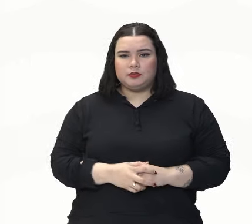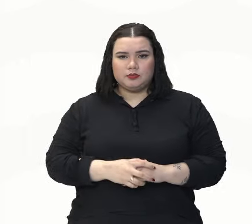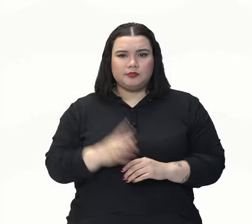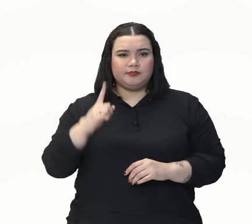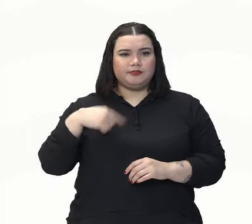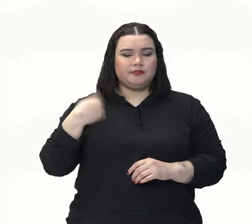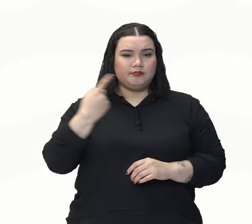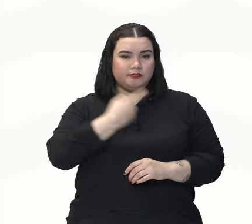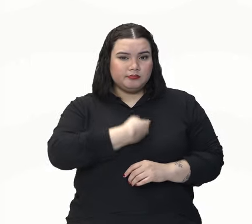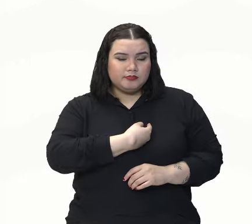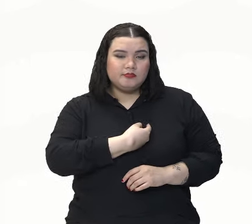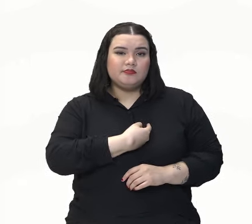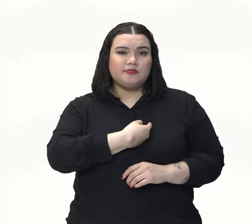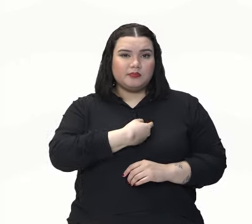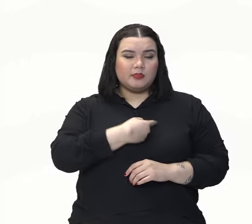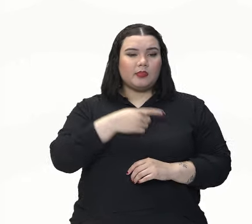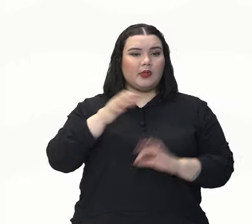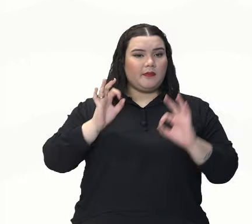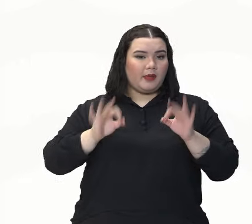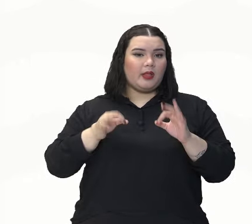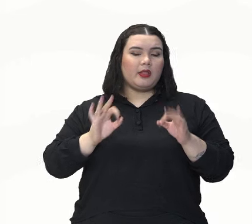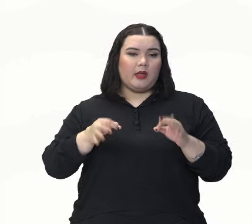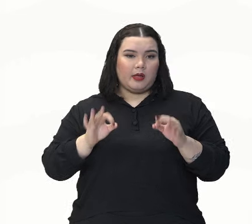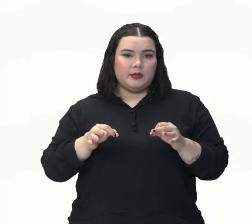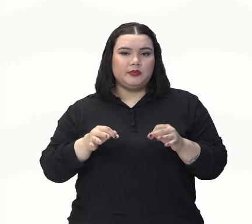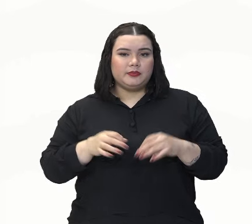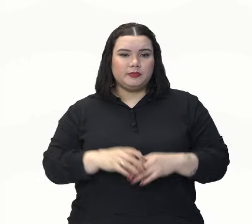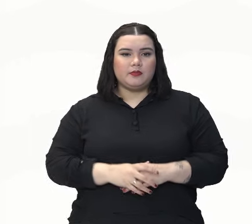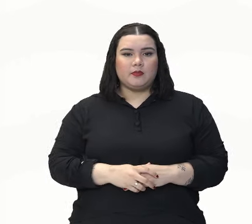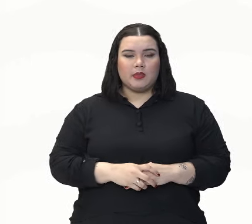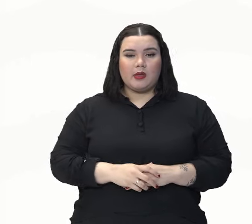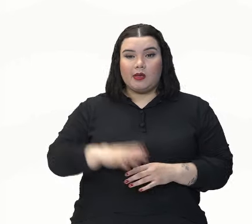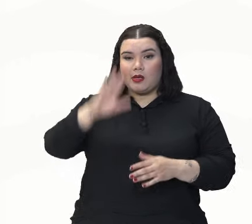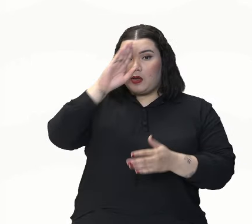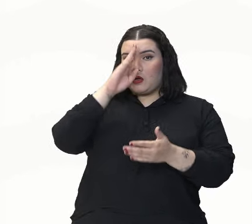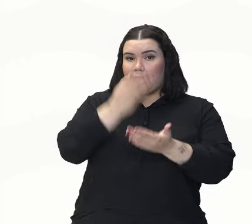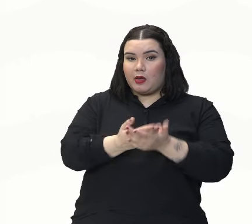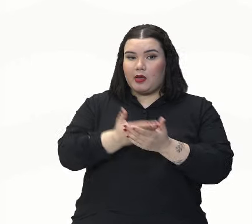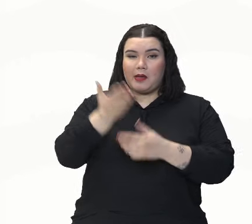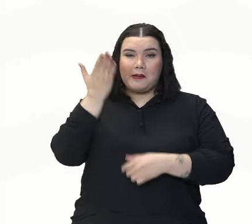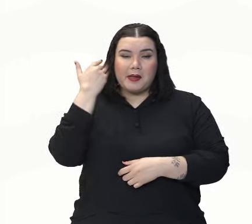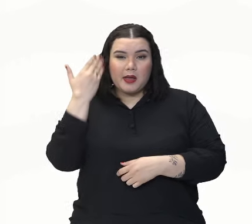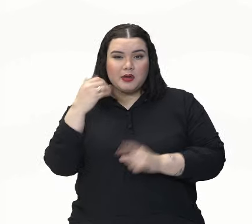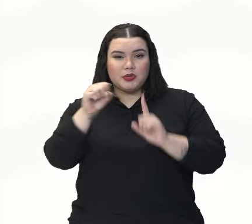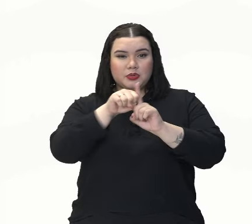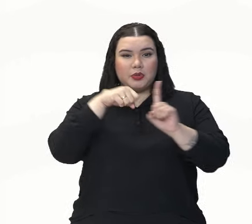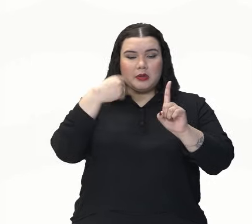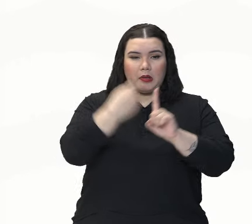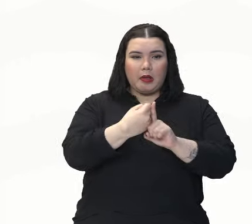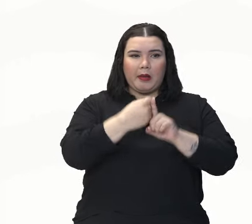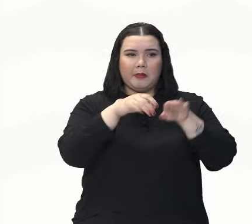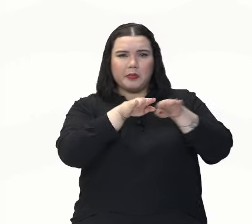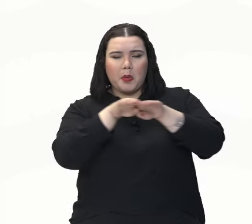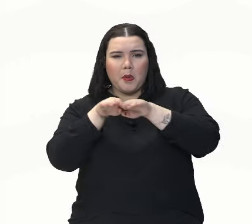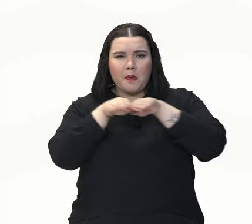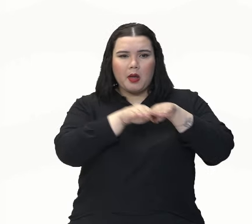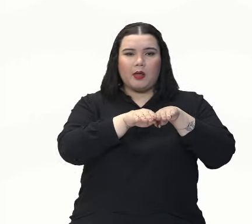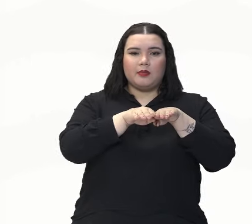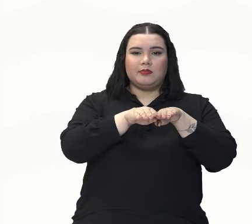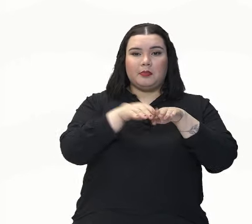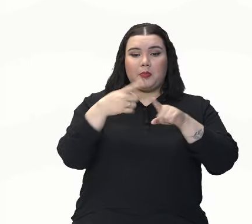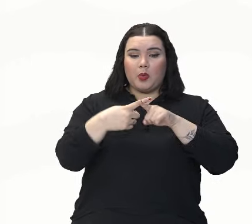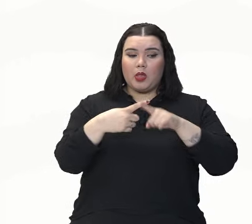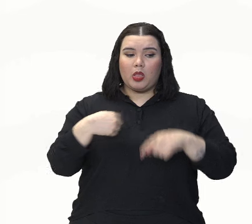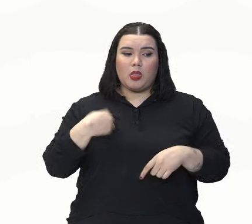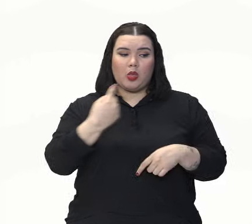todos estupefatos, lógico. Acreditávamos que a sociedade era íntegra, já que